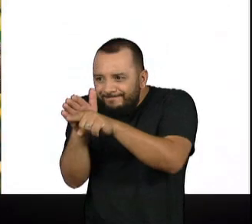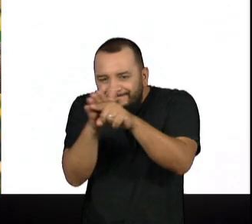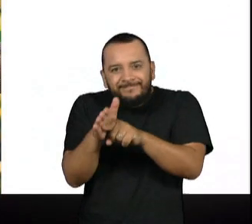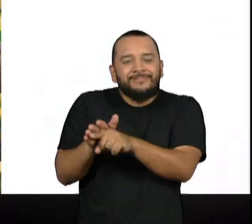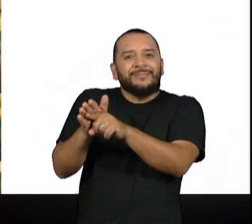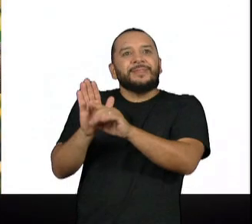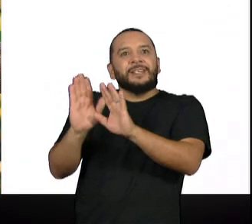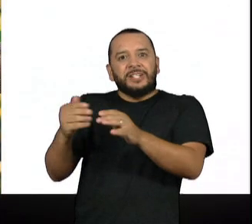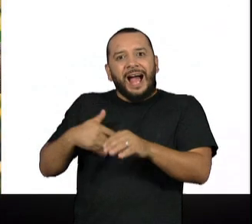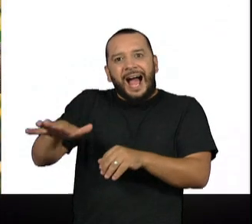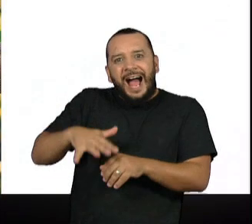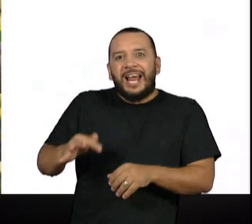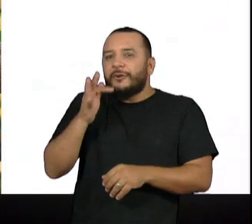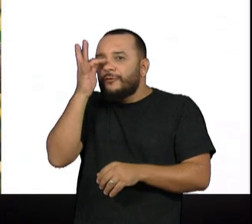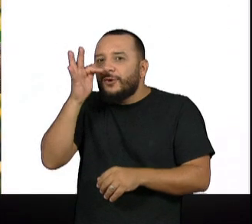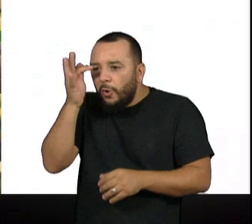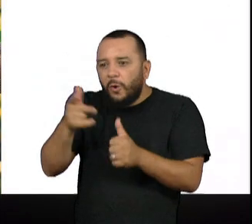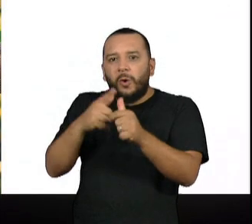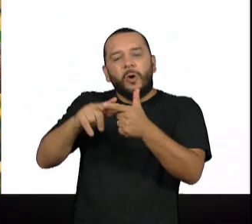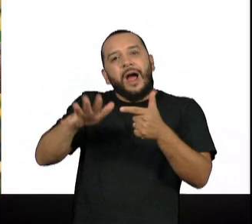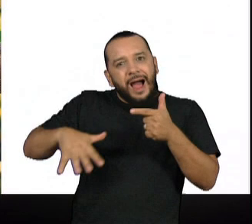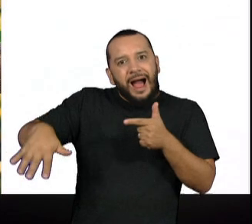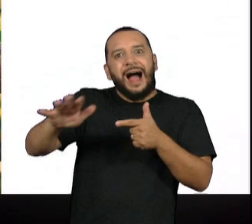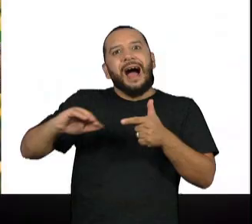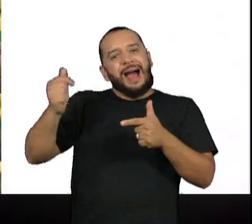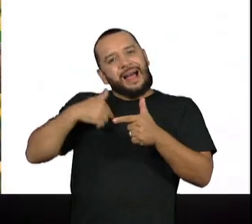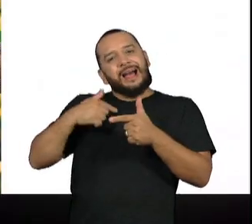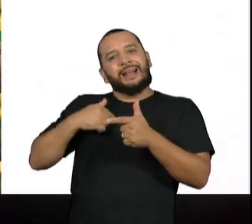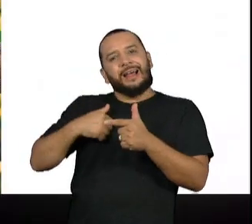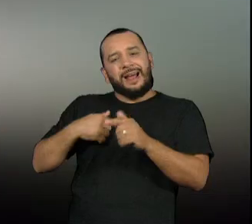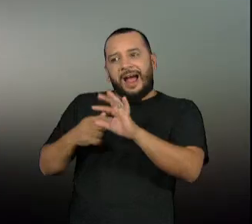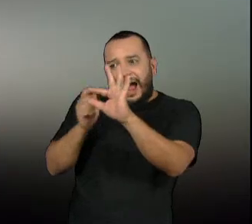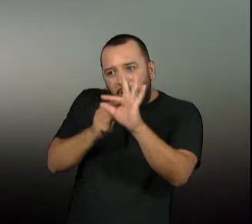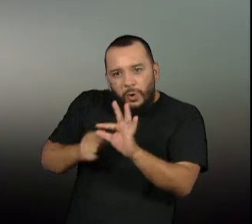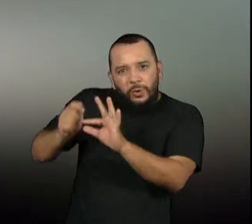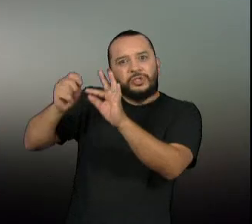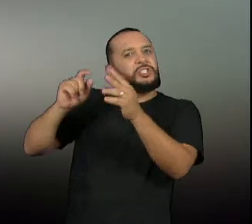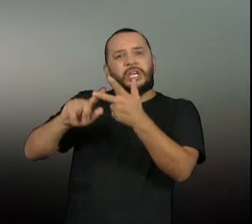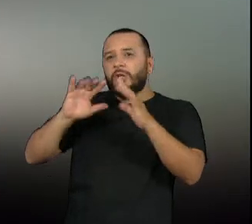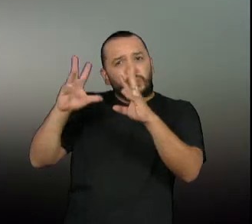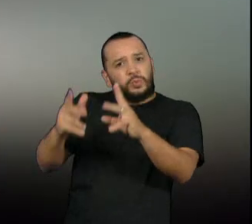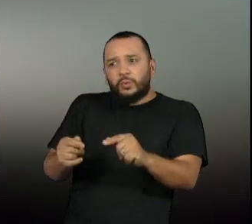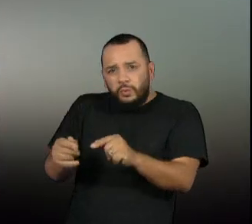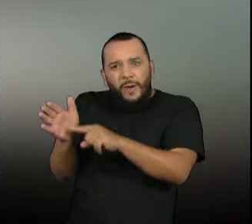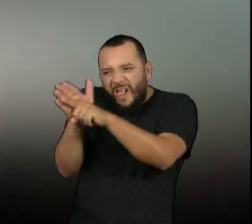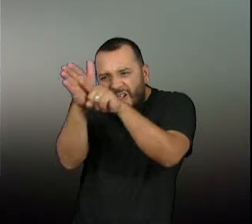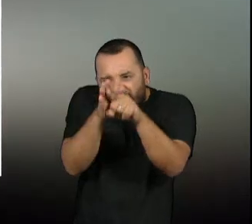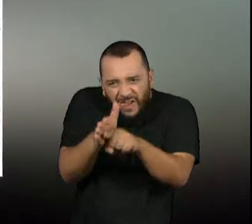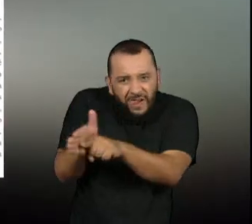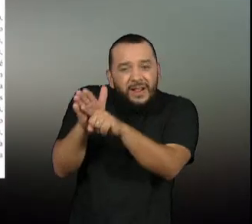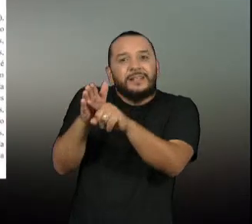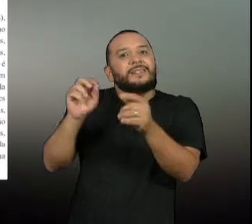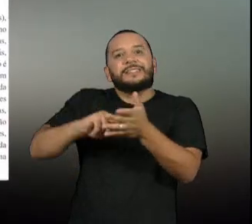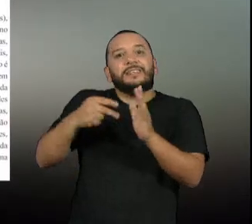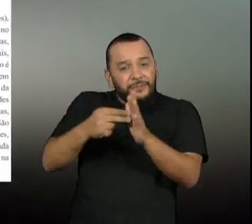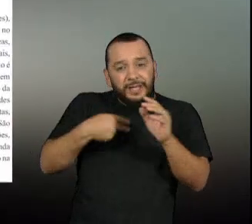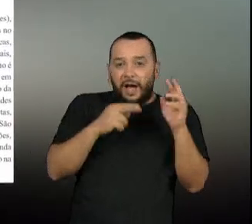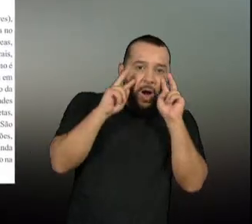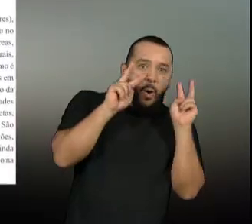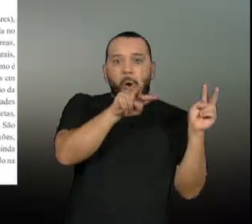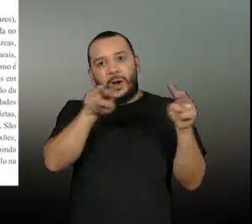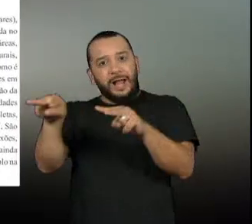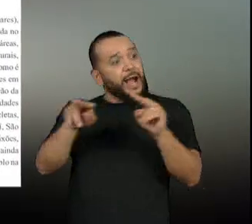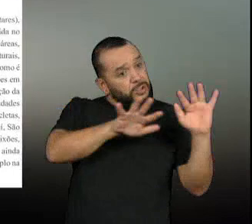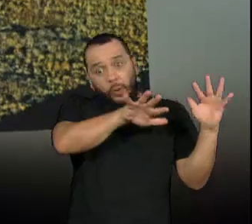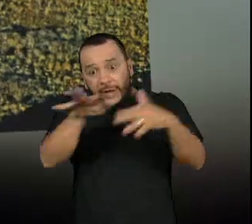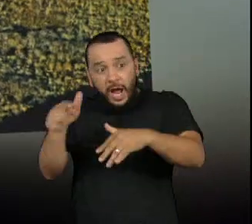arqueologia, o patrimônio cultural. E dentro desse projeto todo do livro Olhais, está o nosso desejo